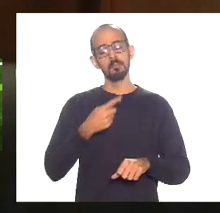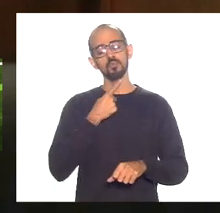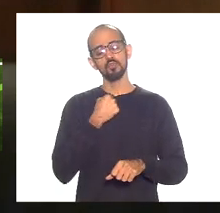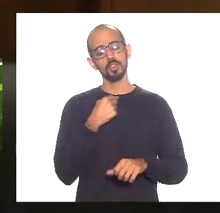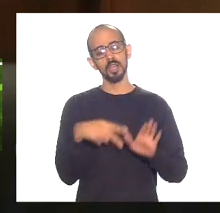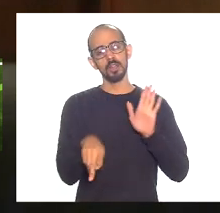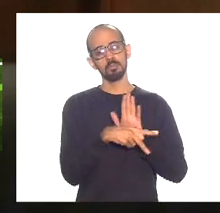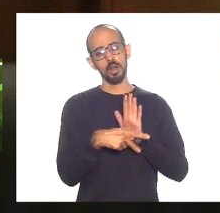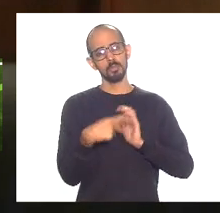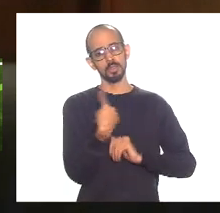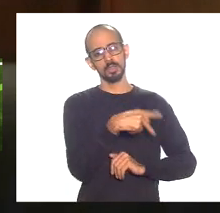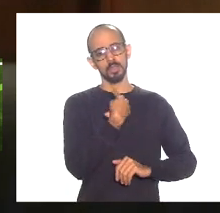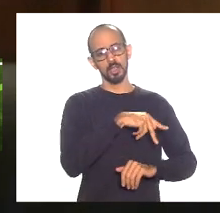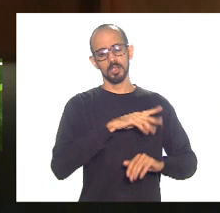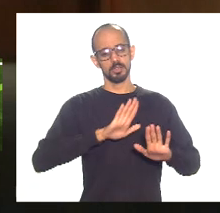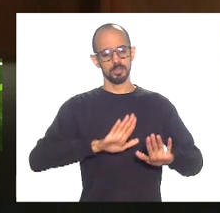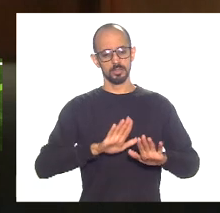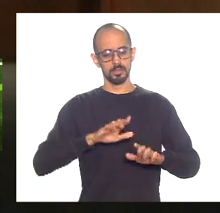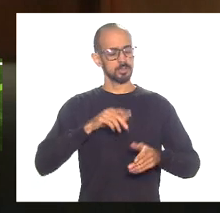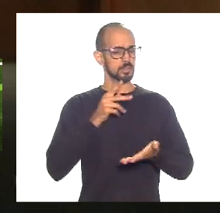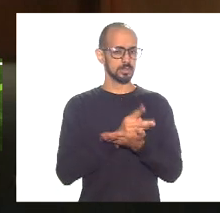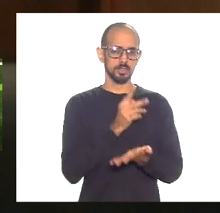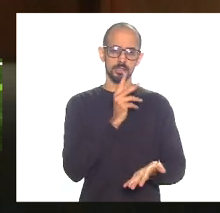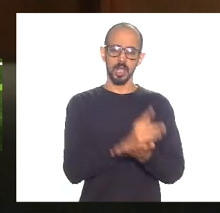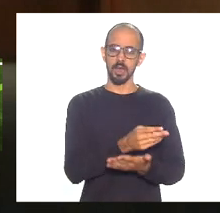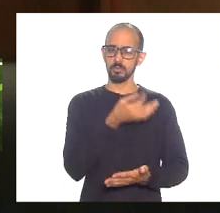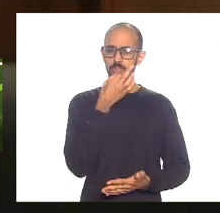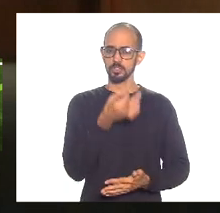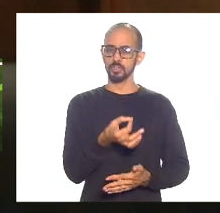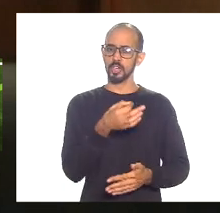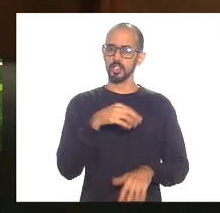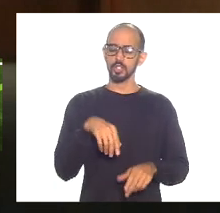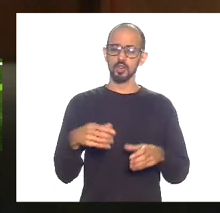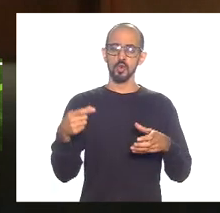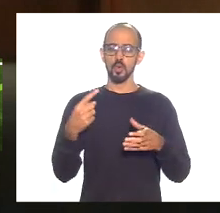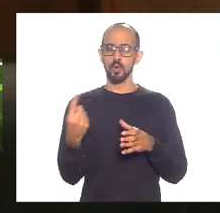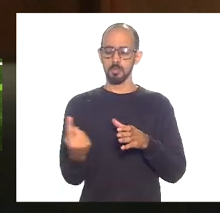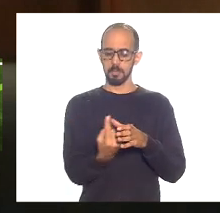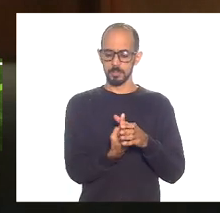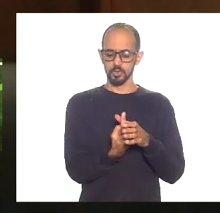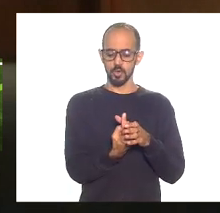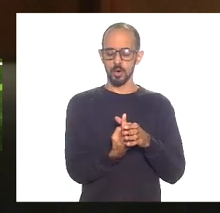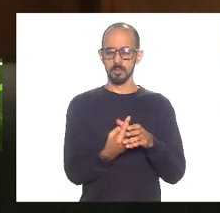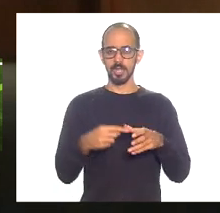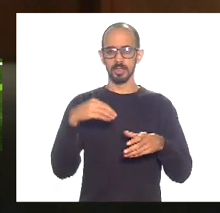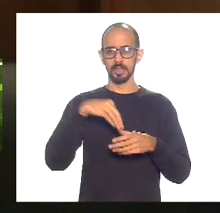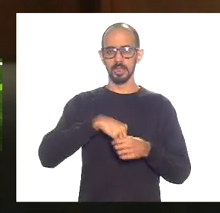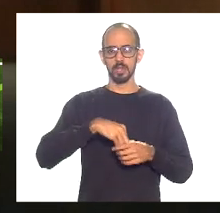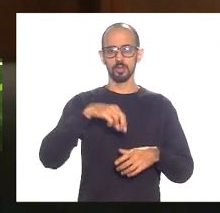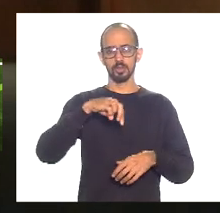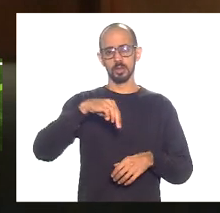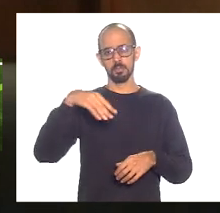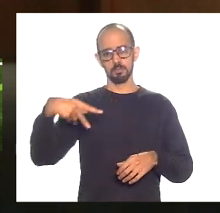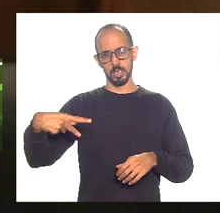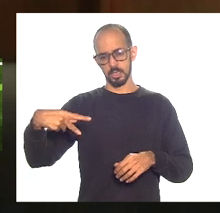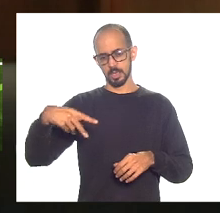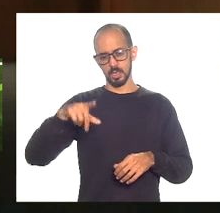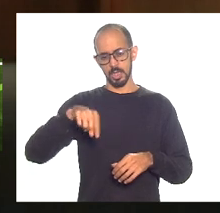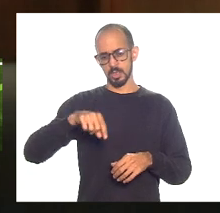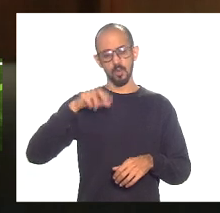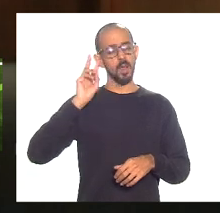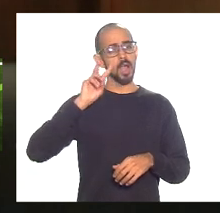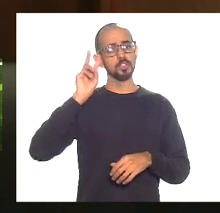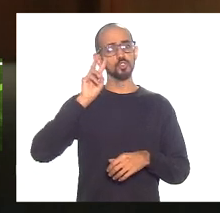membros da ANP. A direção da Petrobras indicava mesmo da ANP. Então, é a história da raposa